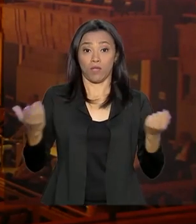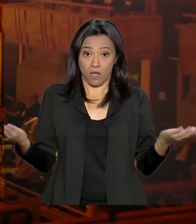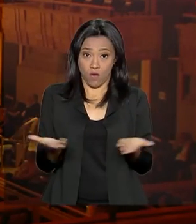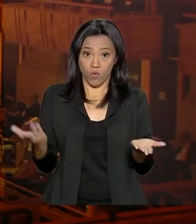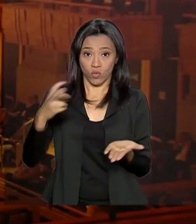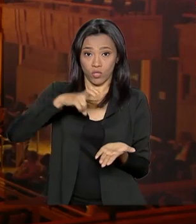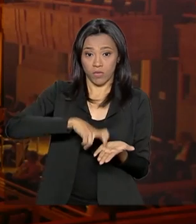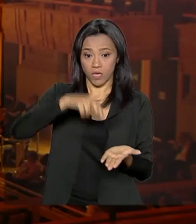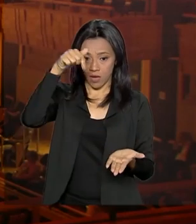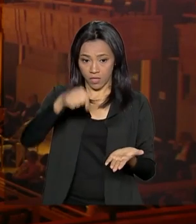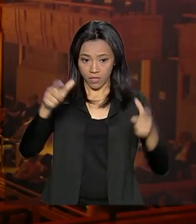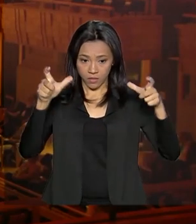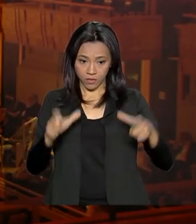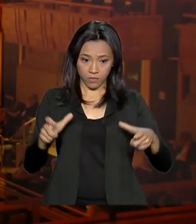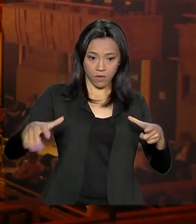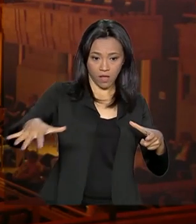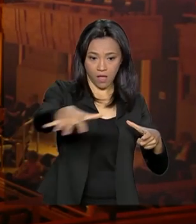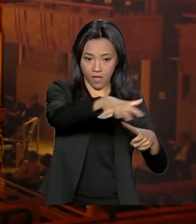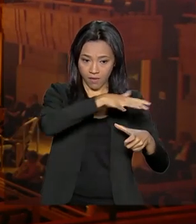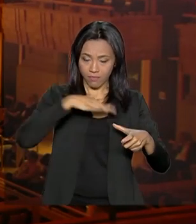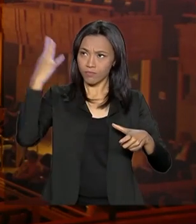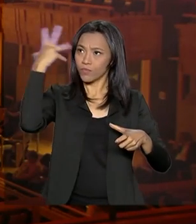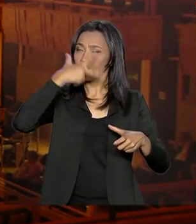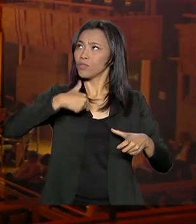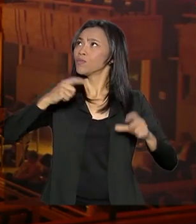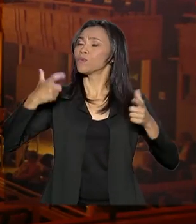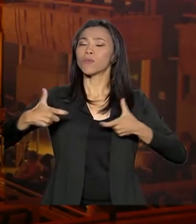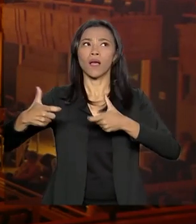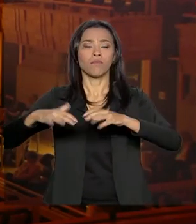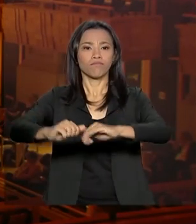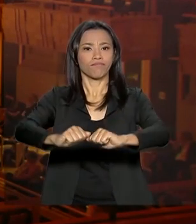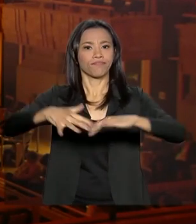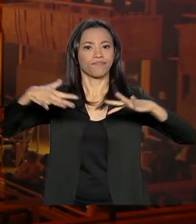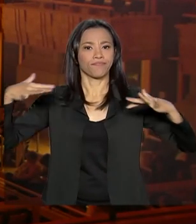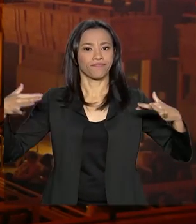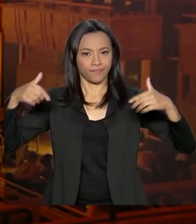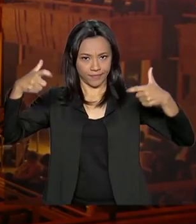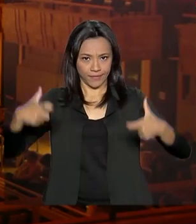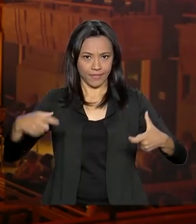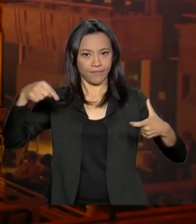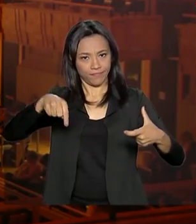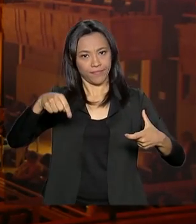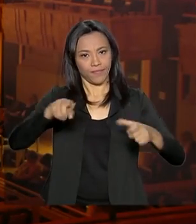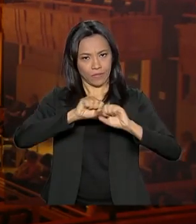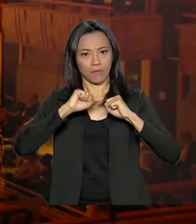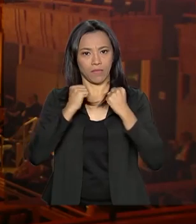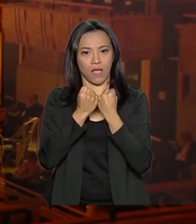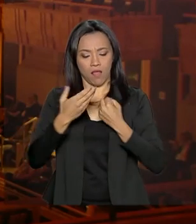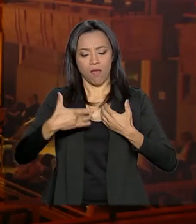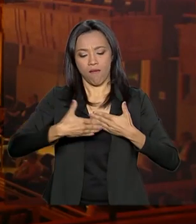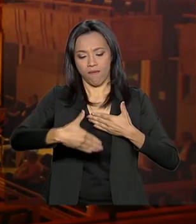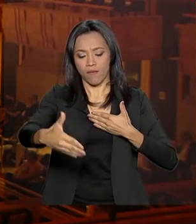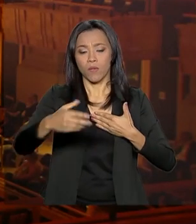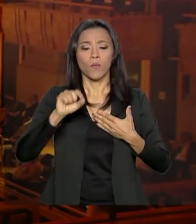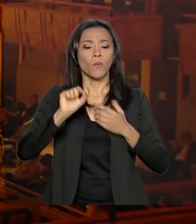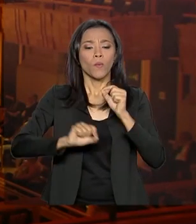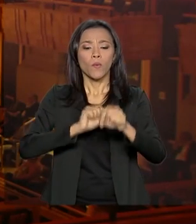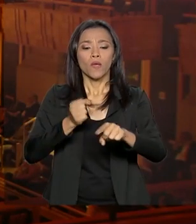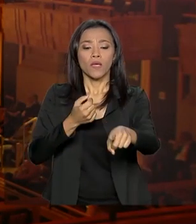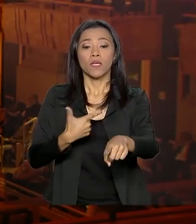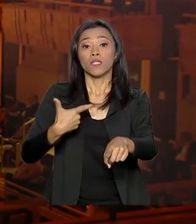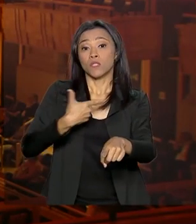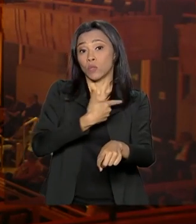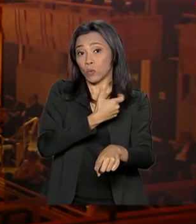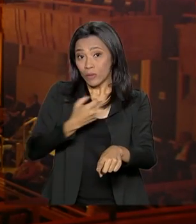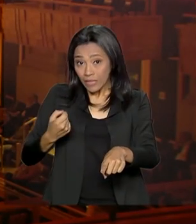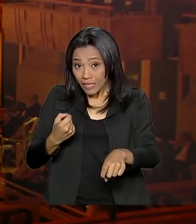aqui na Sala São Paulo, esse bonito prédio de onde a gente fala neste momento. Atualmente, Carla, cerca de 200